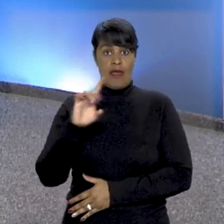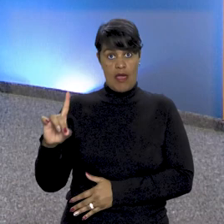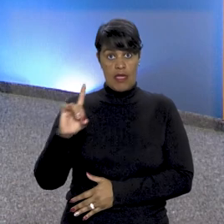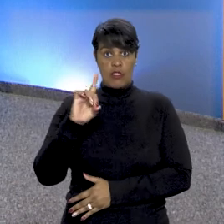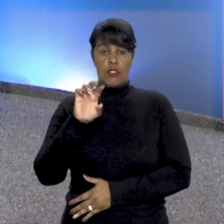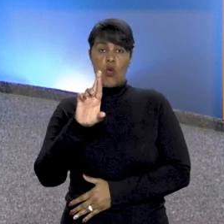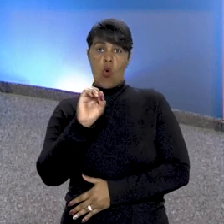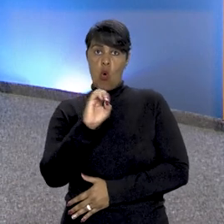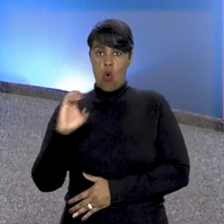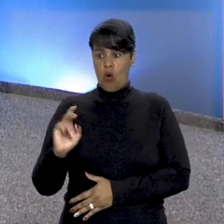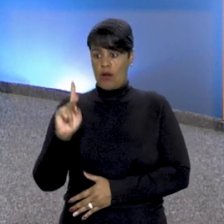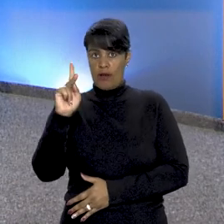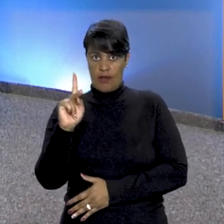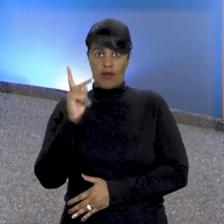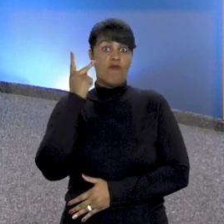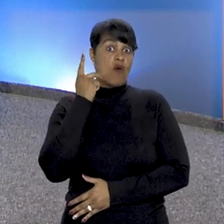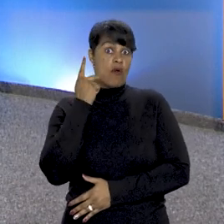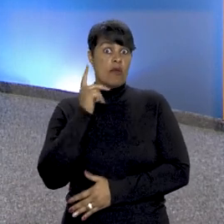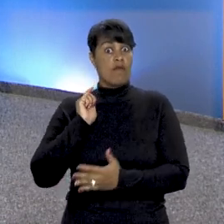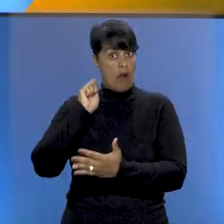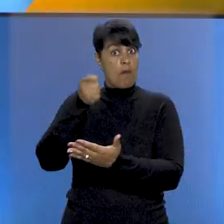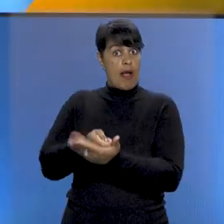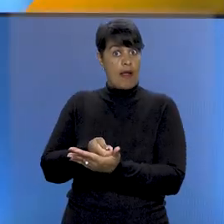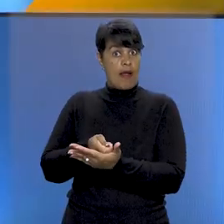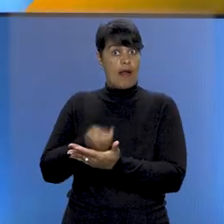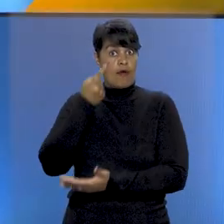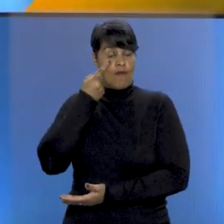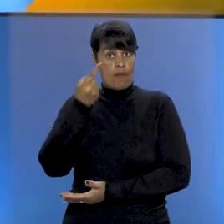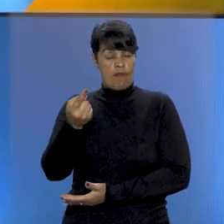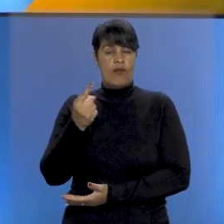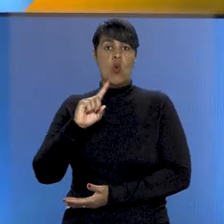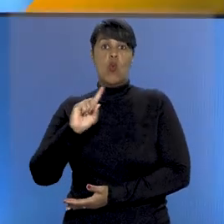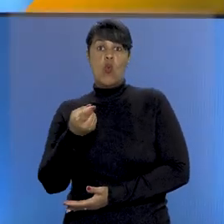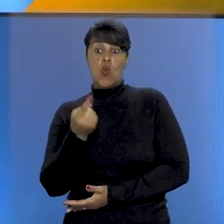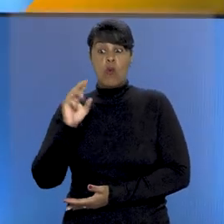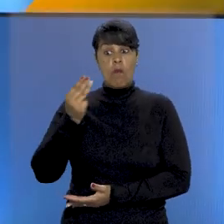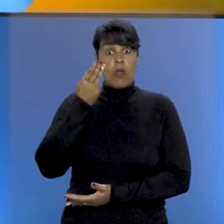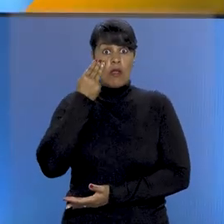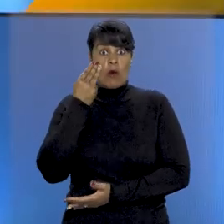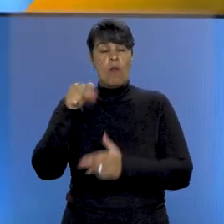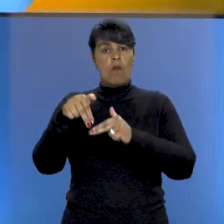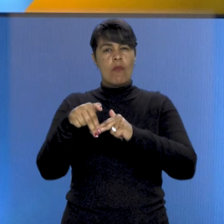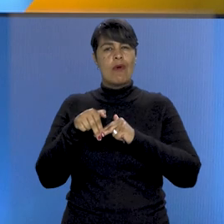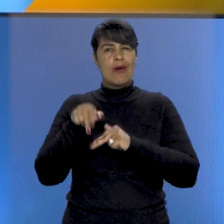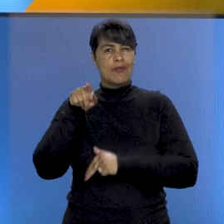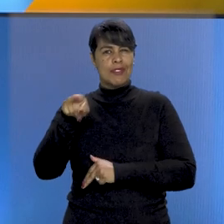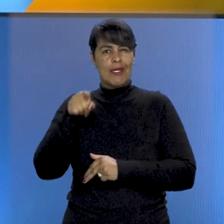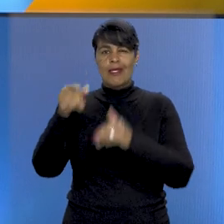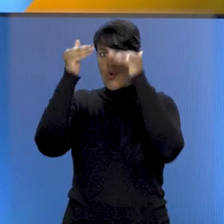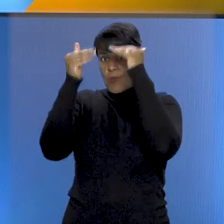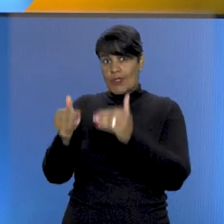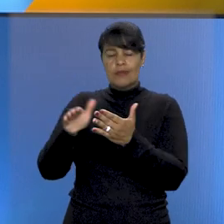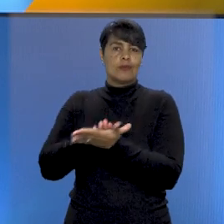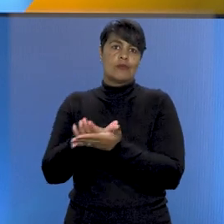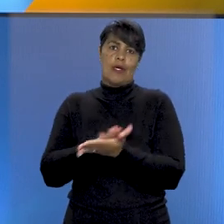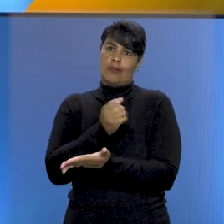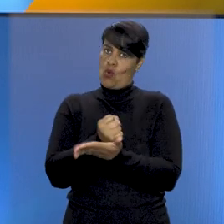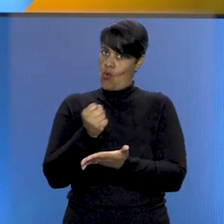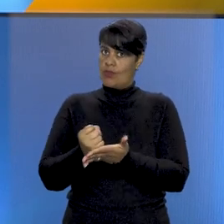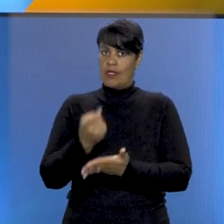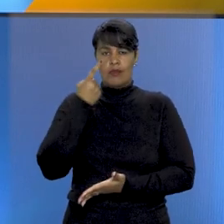quase um milhão e meio de dólares. O motivo foi a ocorrência de descumprimento de contrato.